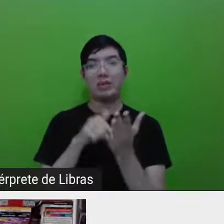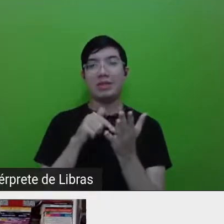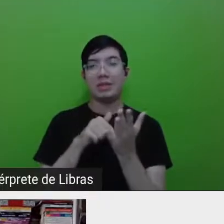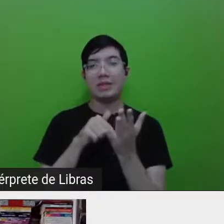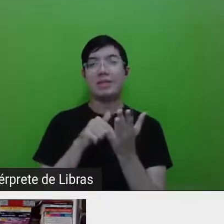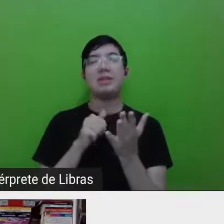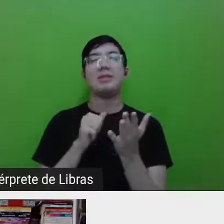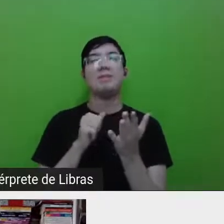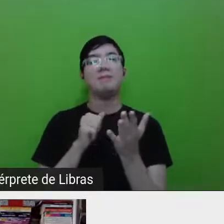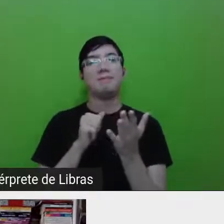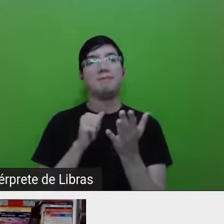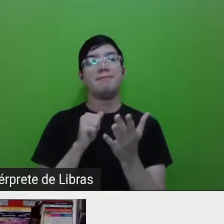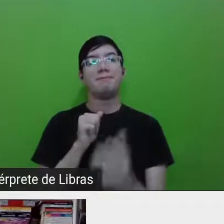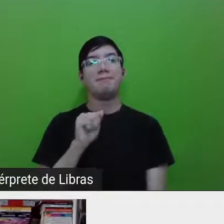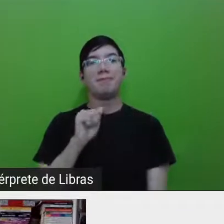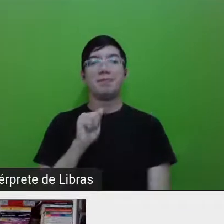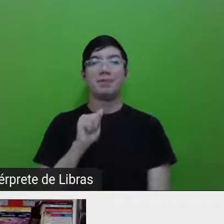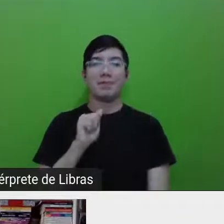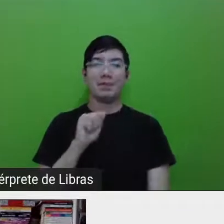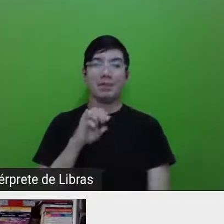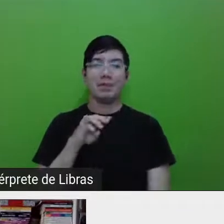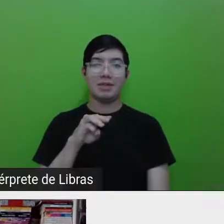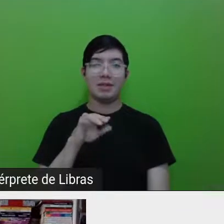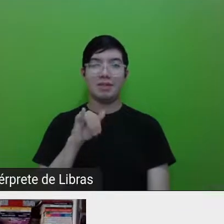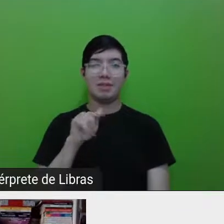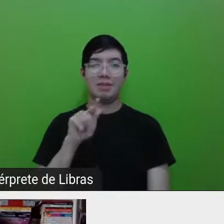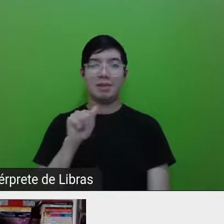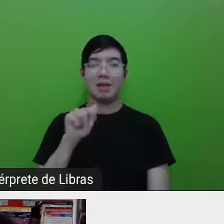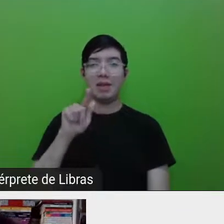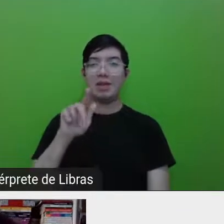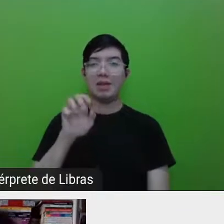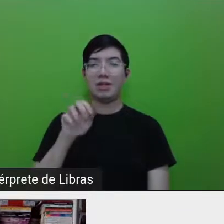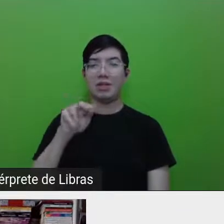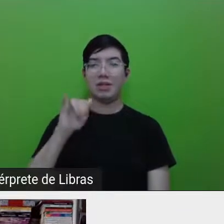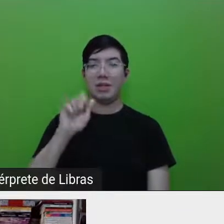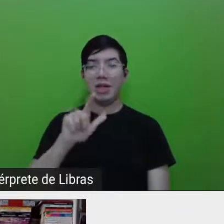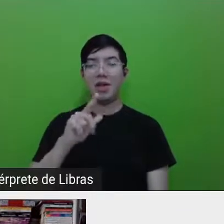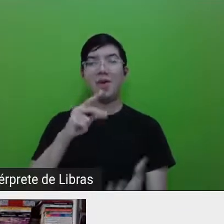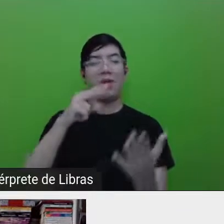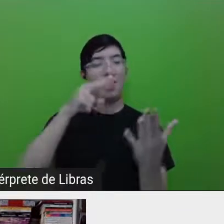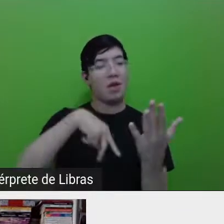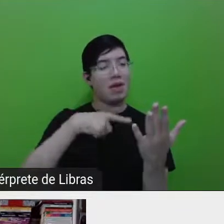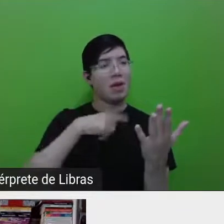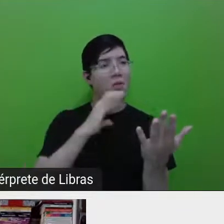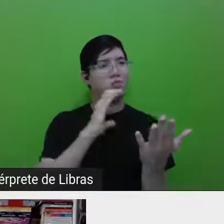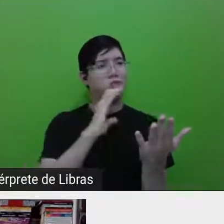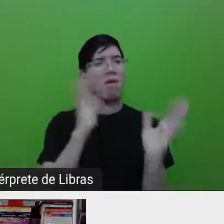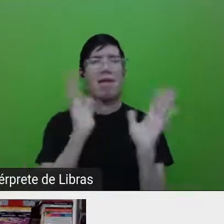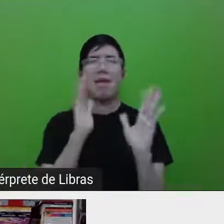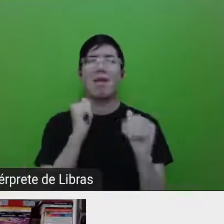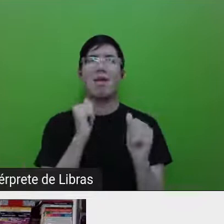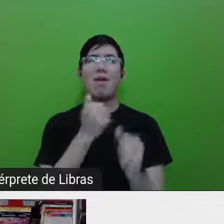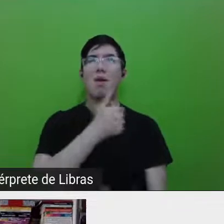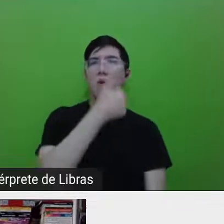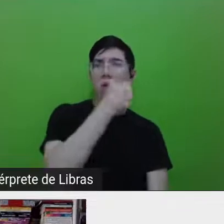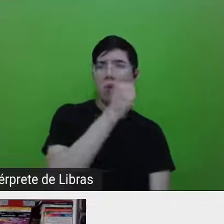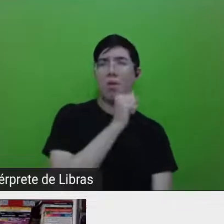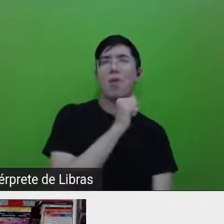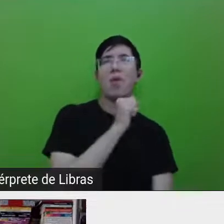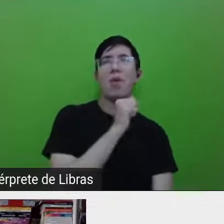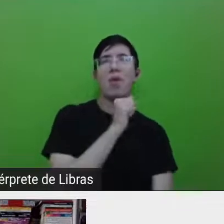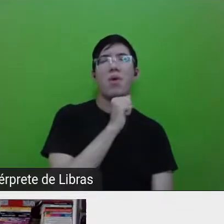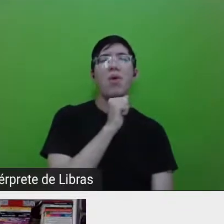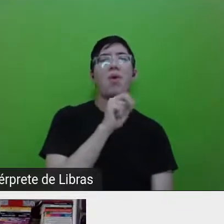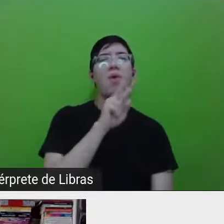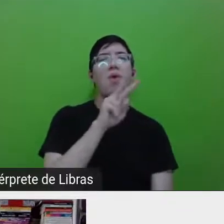E eu pensei assim, não, como é muito volumoso, eu vou ler o volume 1 no primeiro semestre, isso em 2020, né?